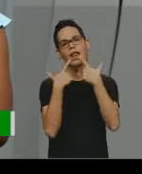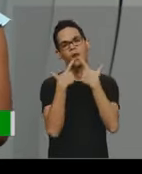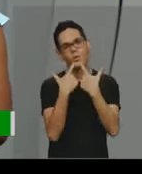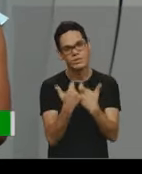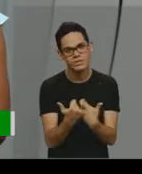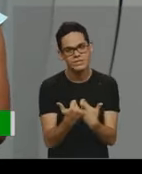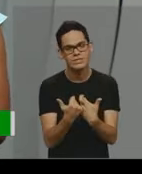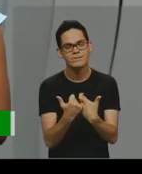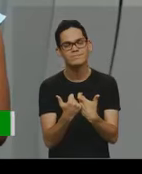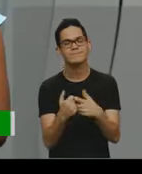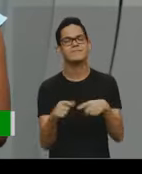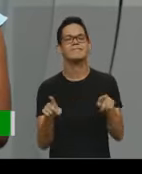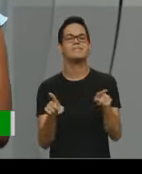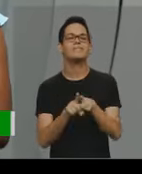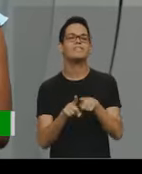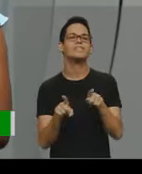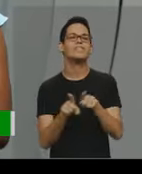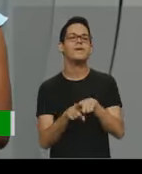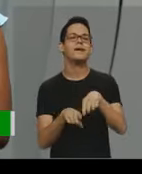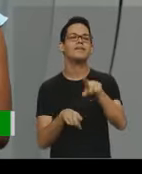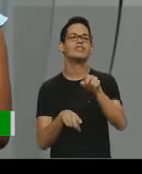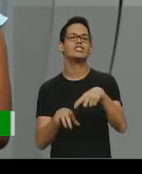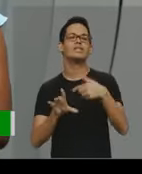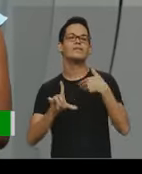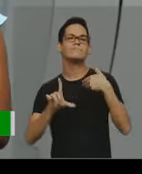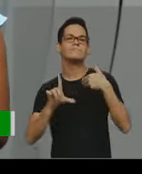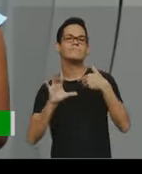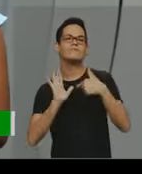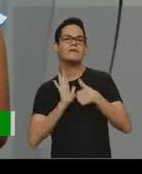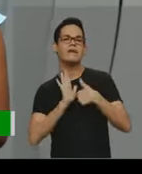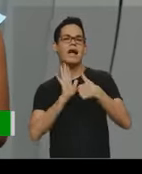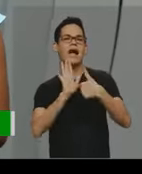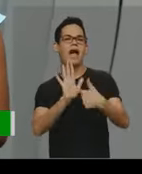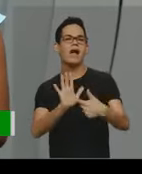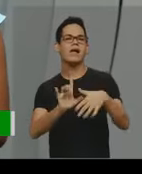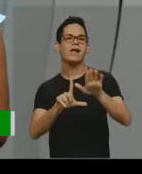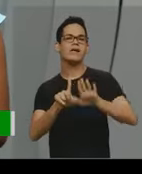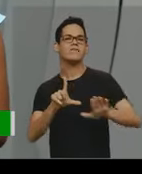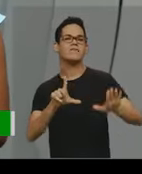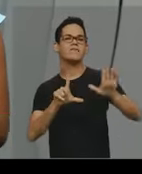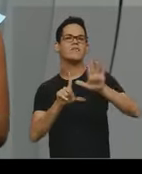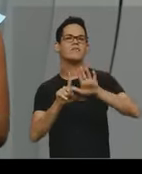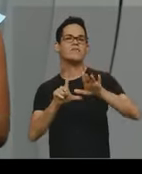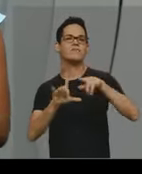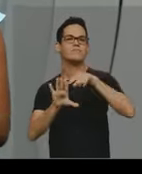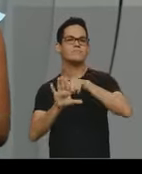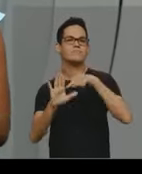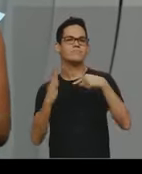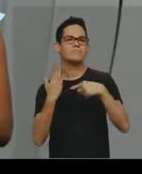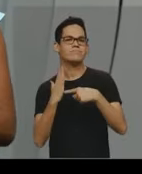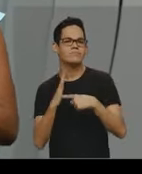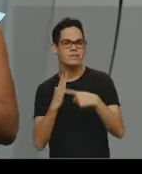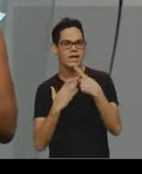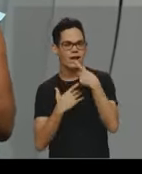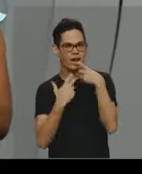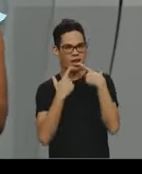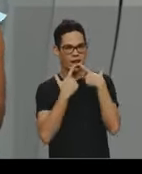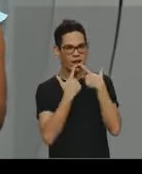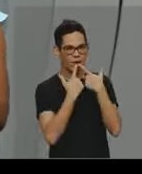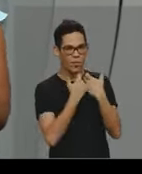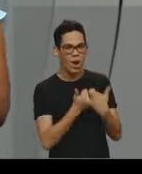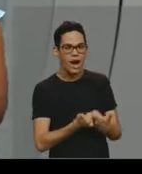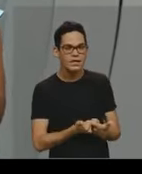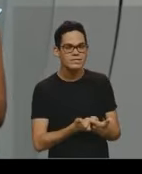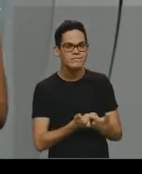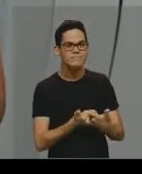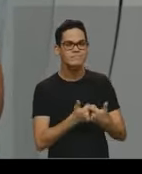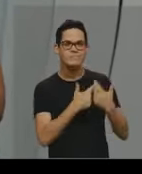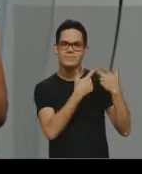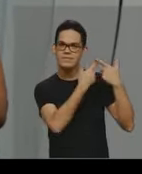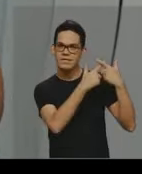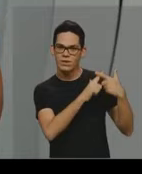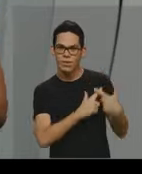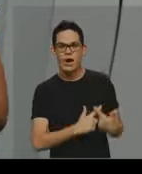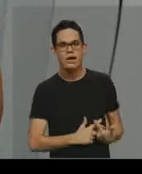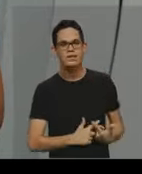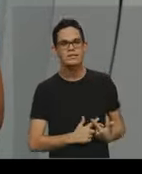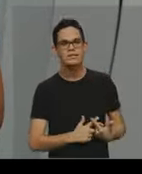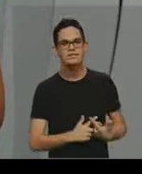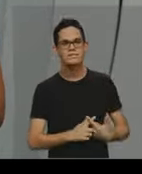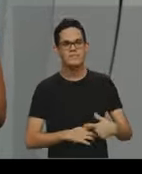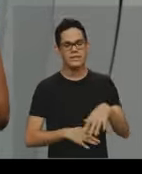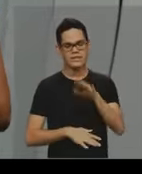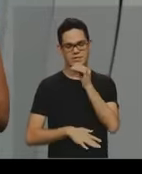finalidade, e a figura de linguagem também, que é a metalinguagem, né? Então, a metalinguagem é quando o